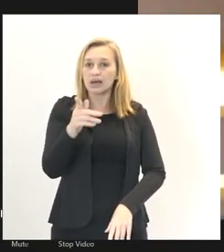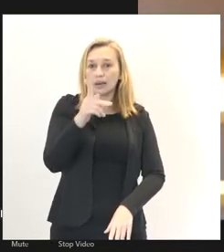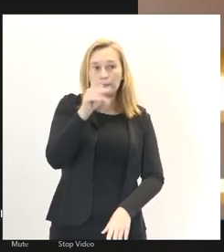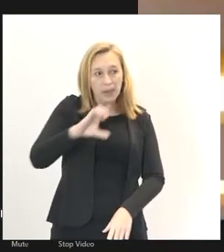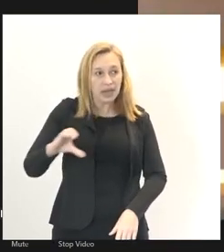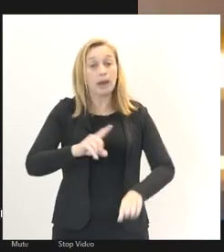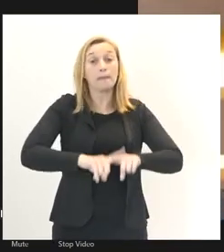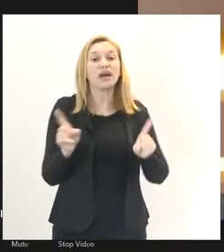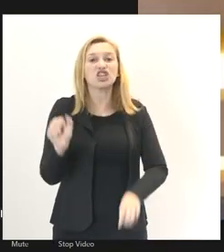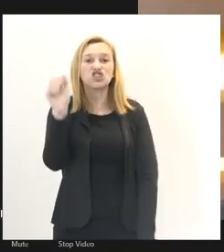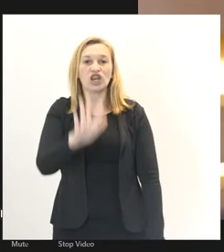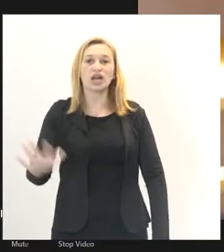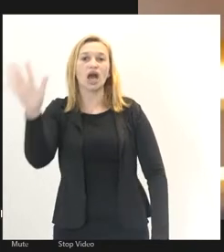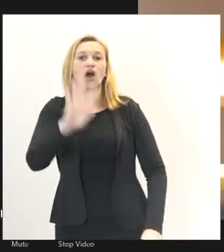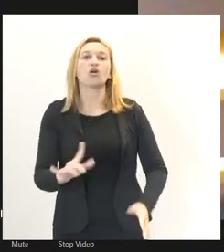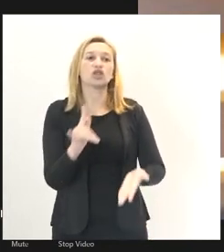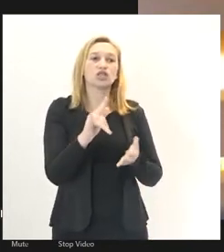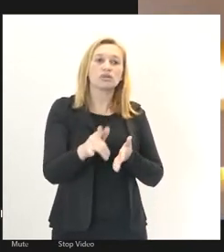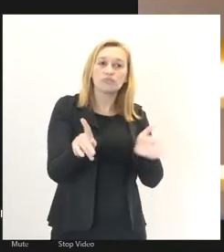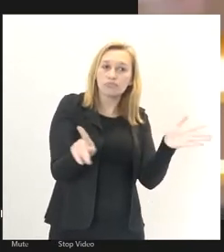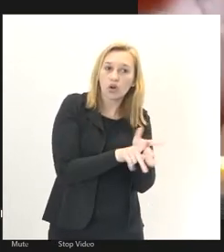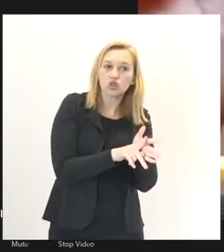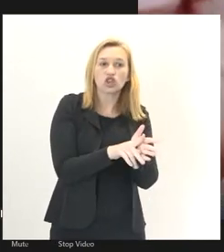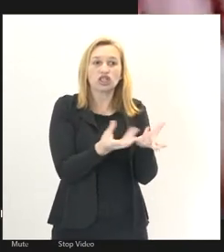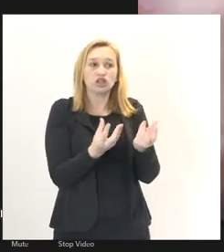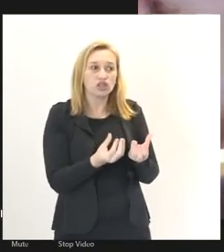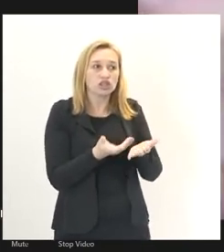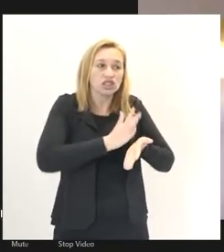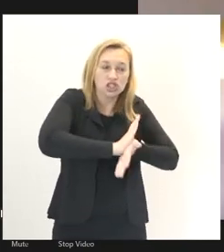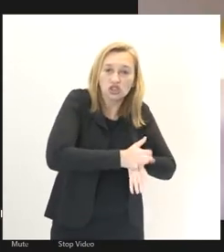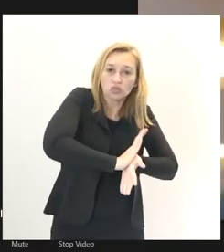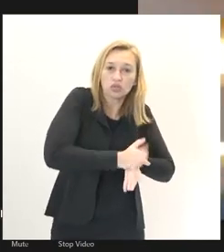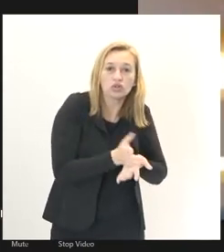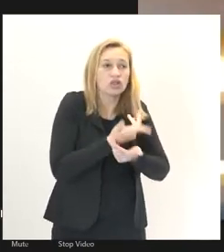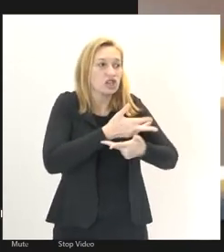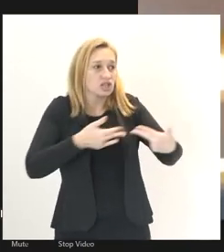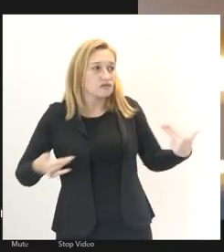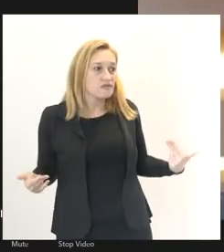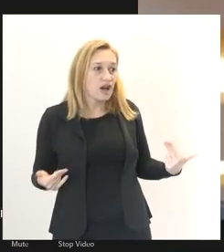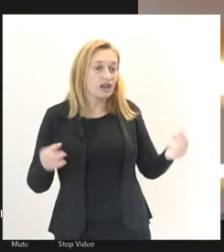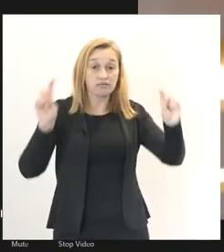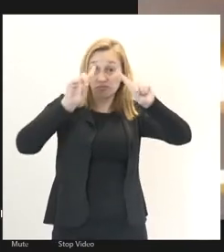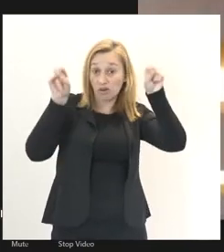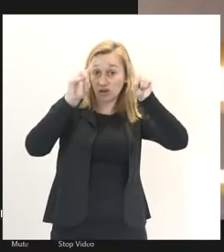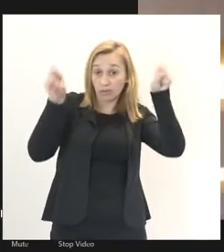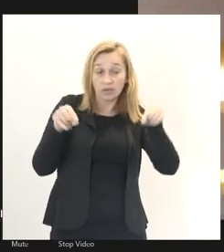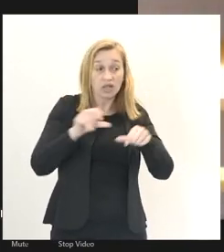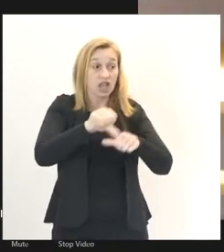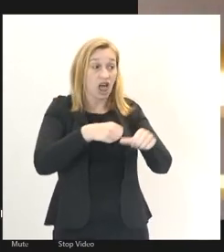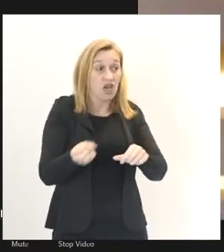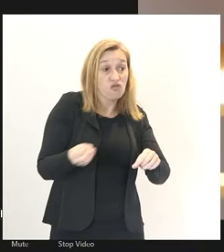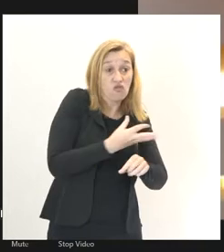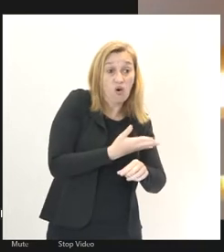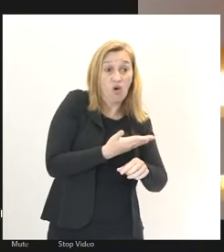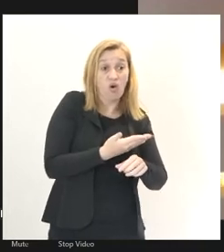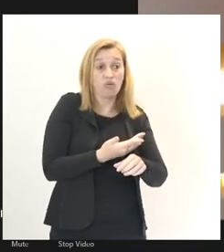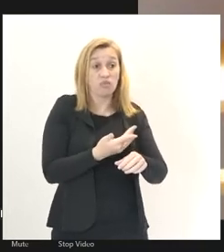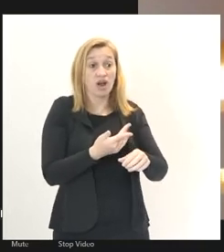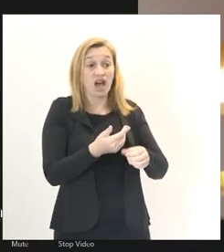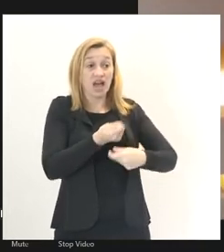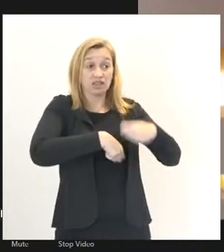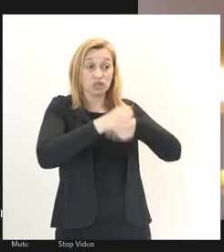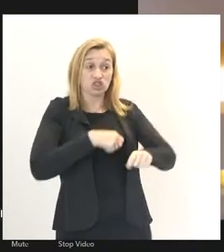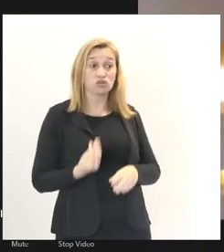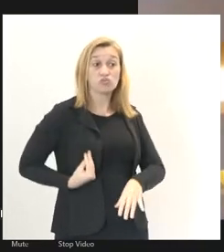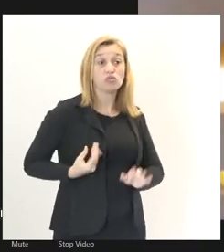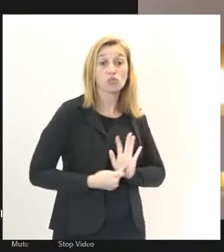por esse projeto destruidor dessa entidade muitas aspas, reforma administrativa que está sendo colocada aqui.